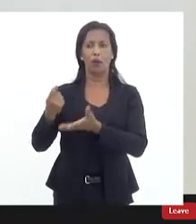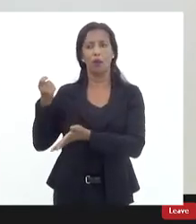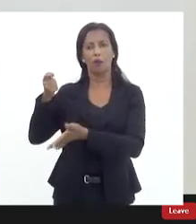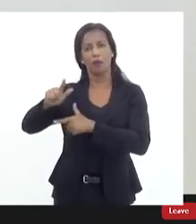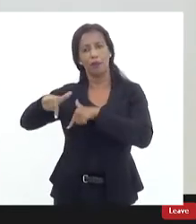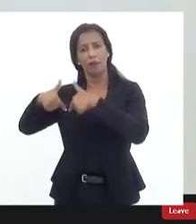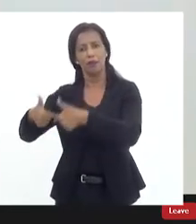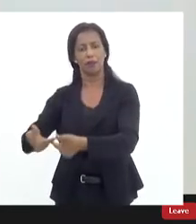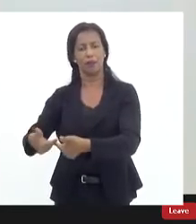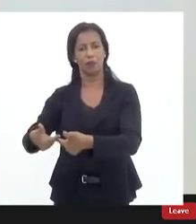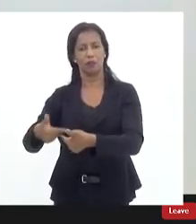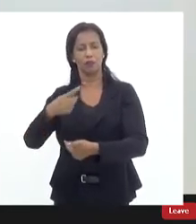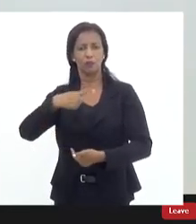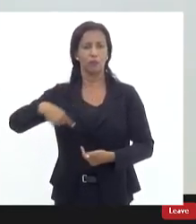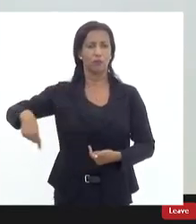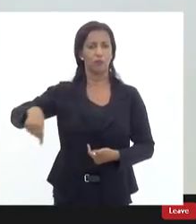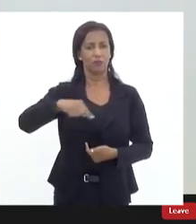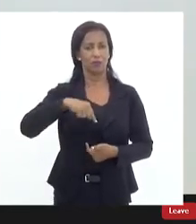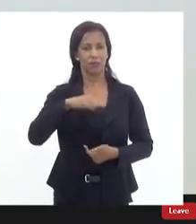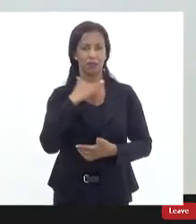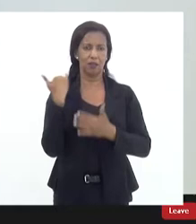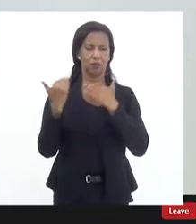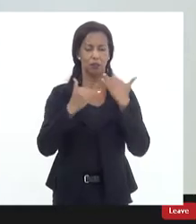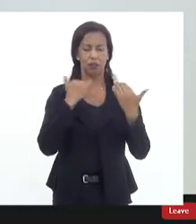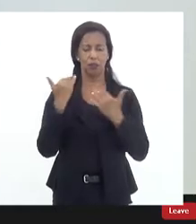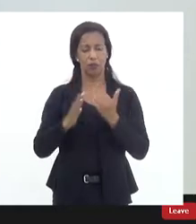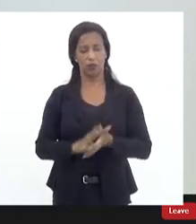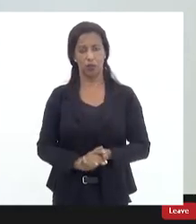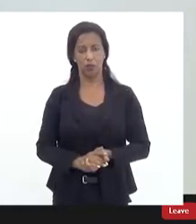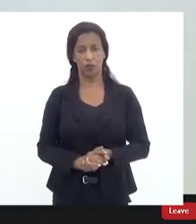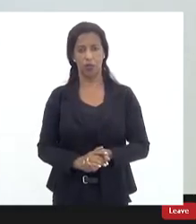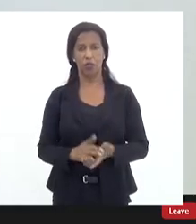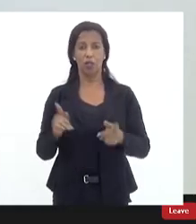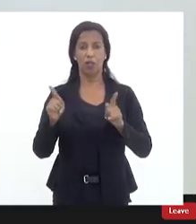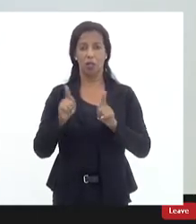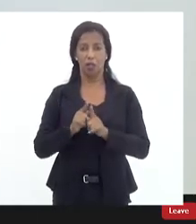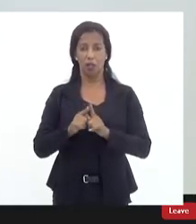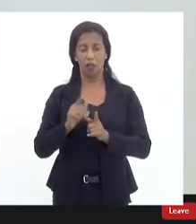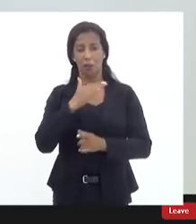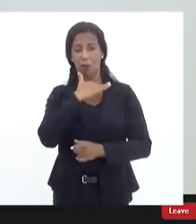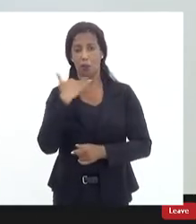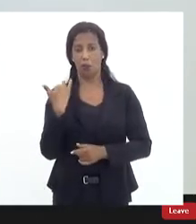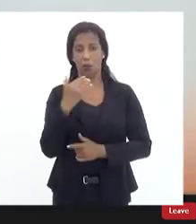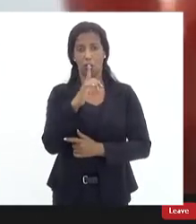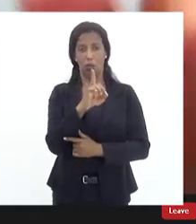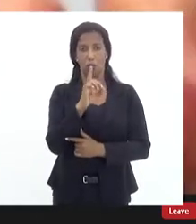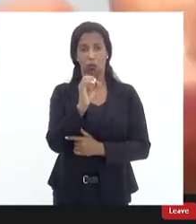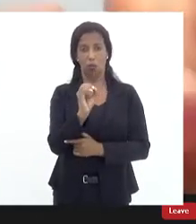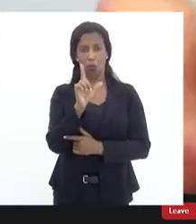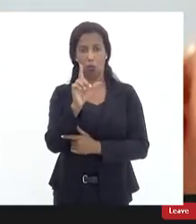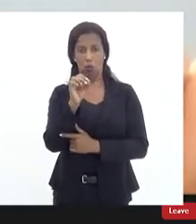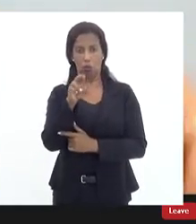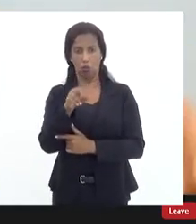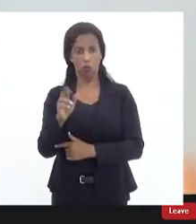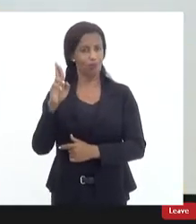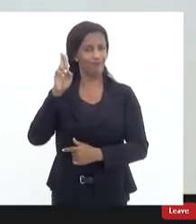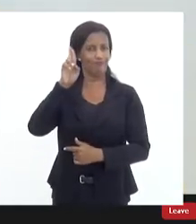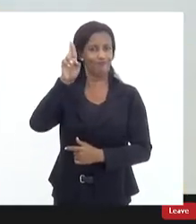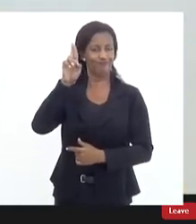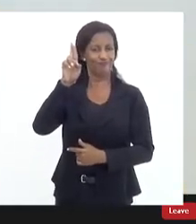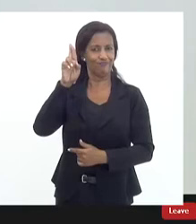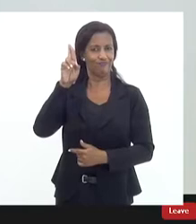desses homicídios os homicídios dolosos infelizmente no Rio de Janeiro e aí essa é uma responsabilidade